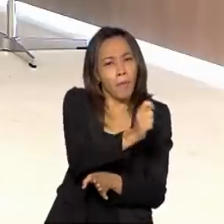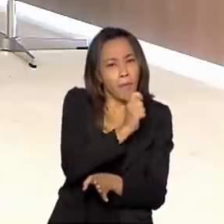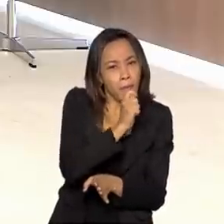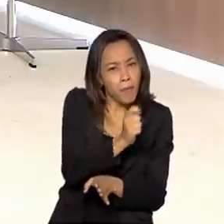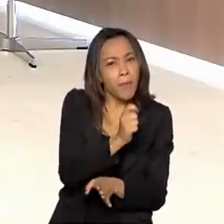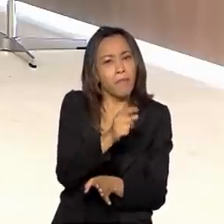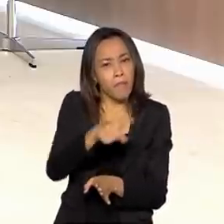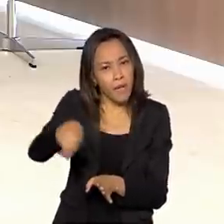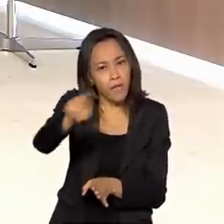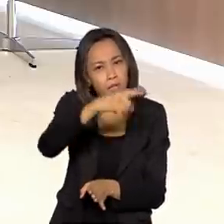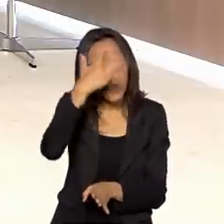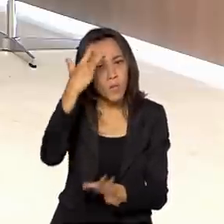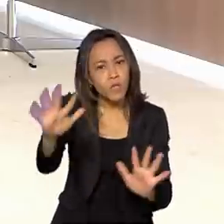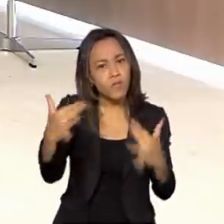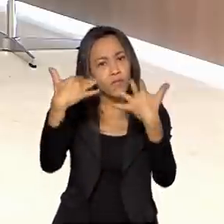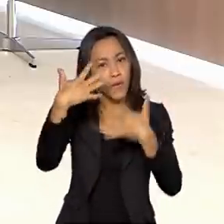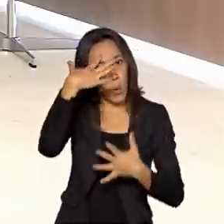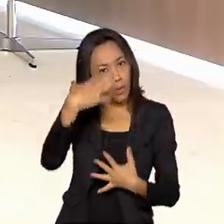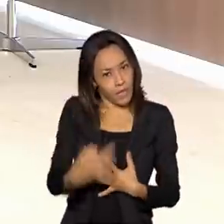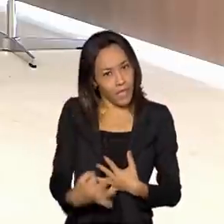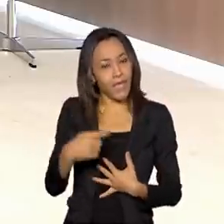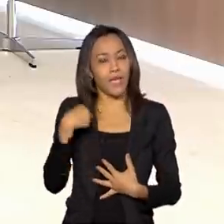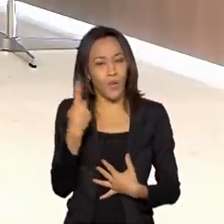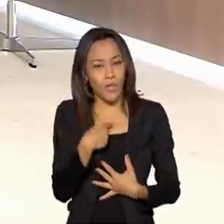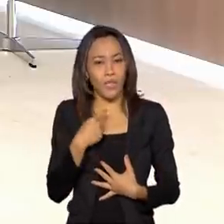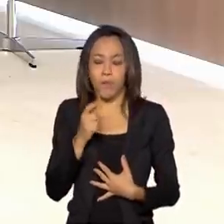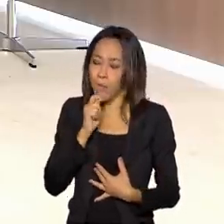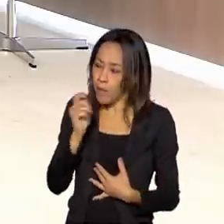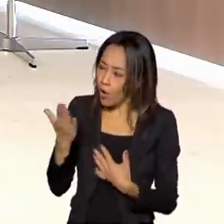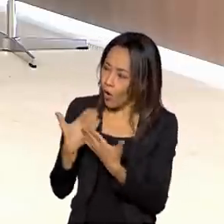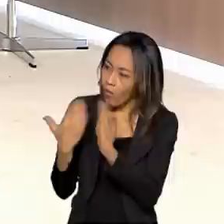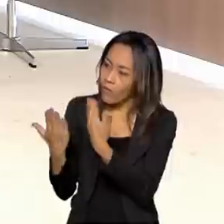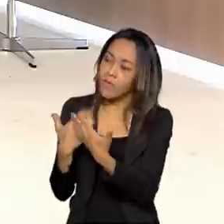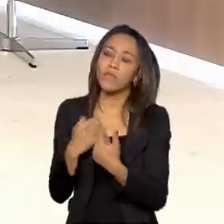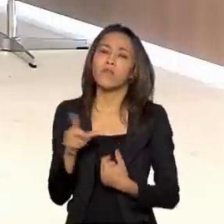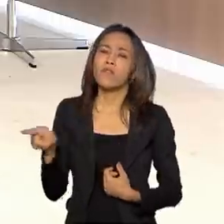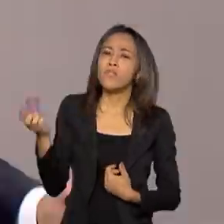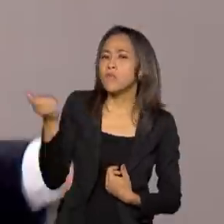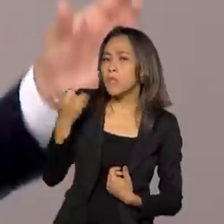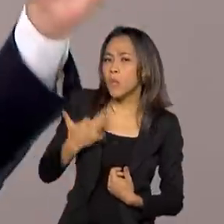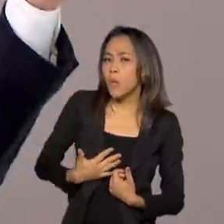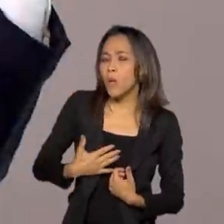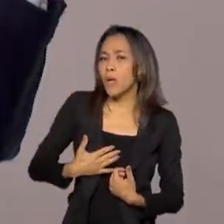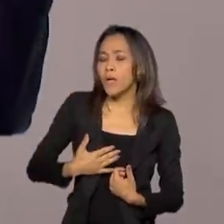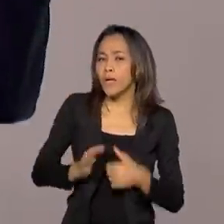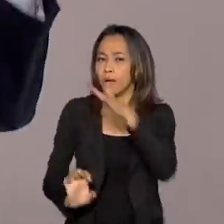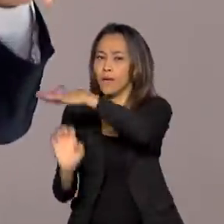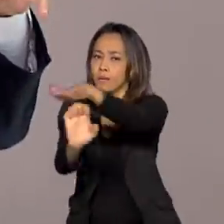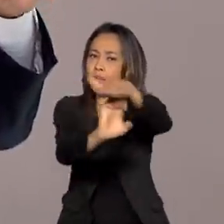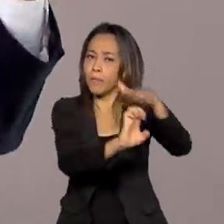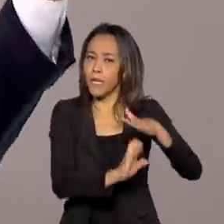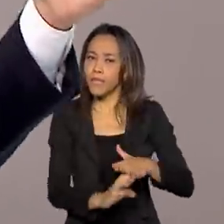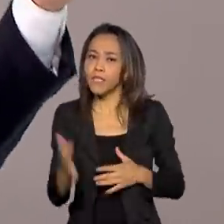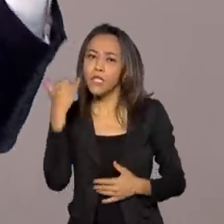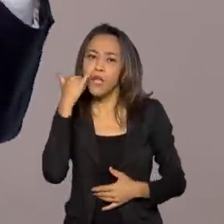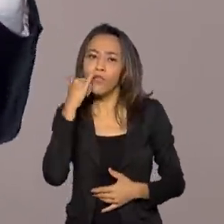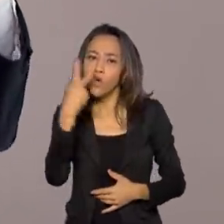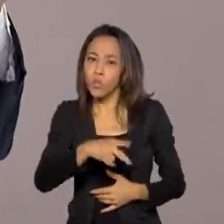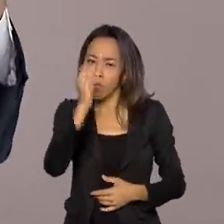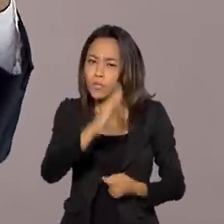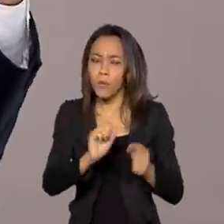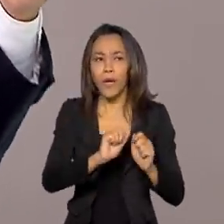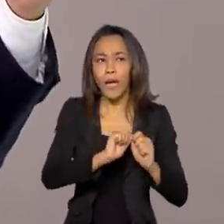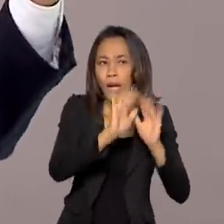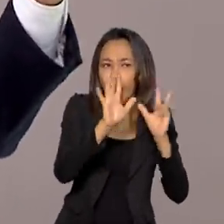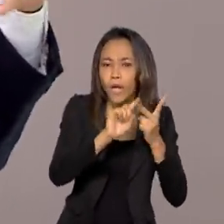para telespectador entender, a gente sempre conversa com o entrevistado. O senhor nos disse que as empresas de telefonia móvel que já operam no país, claro,